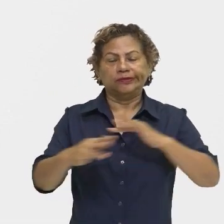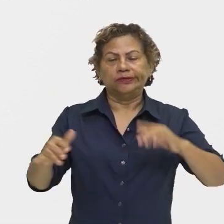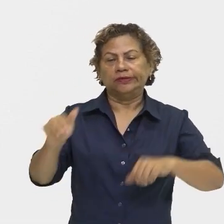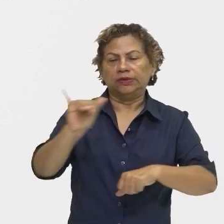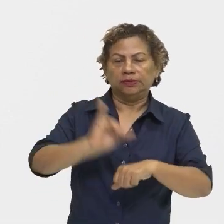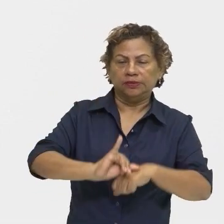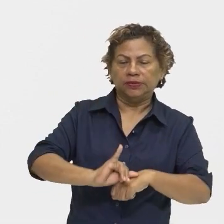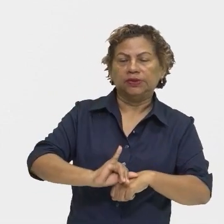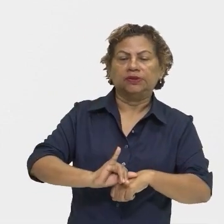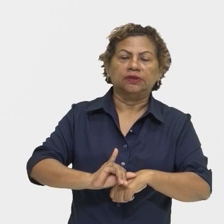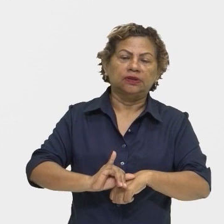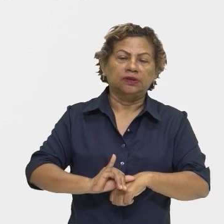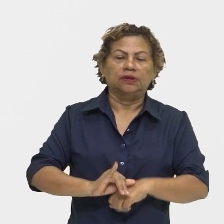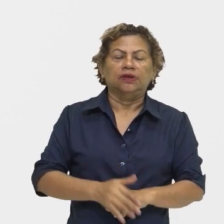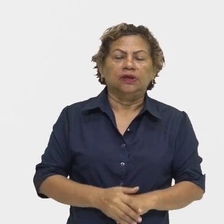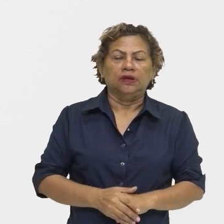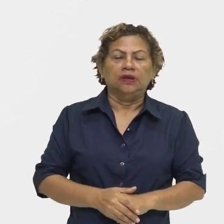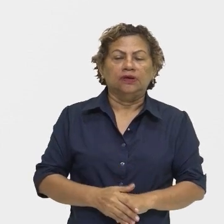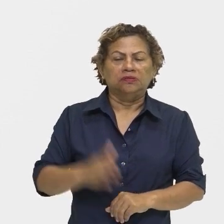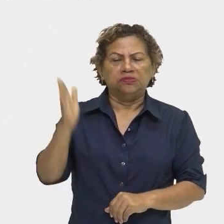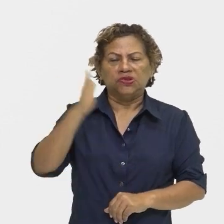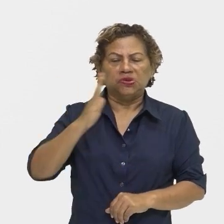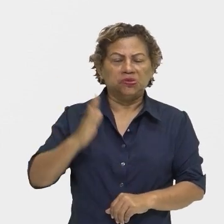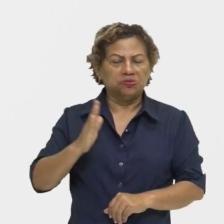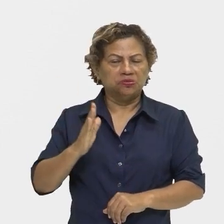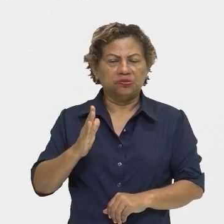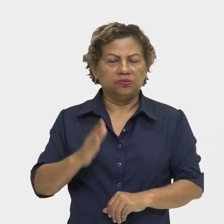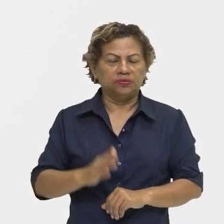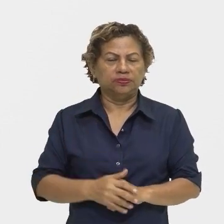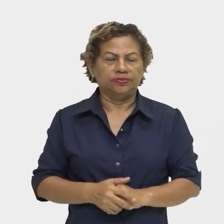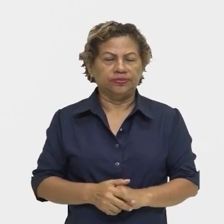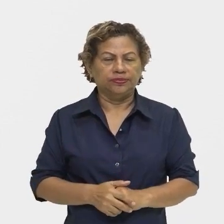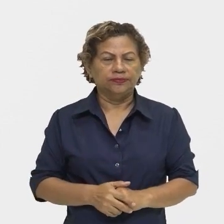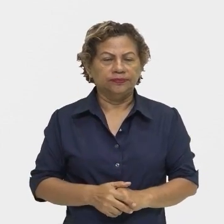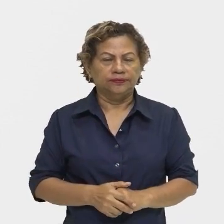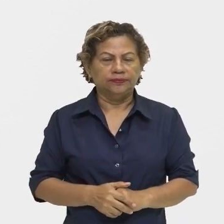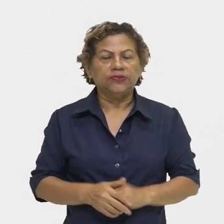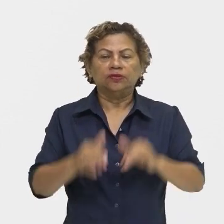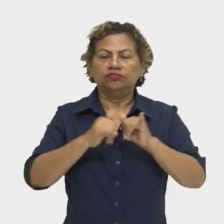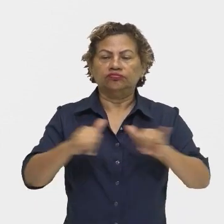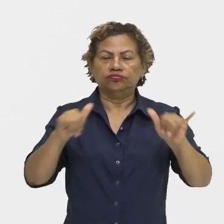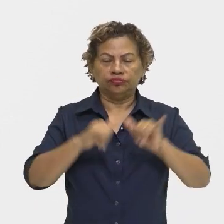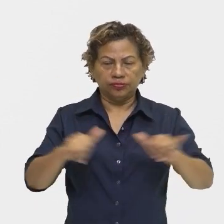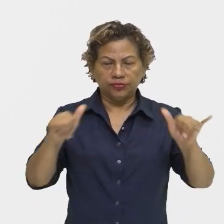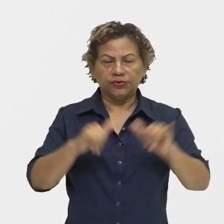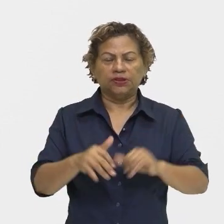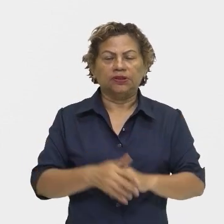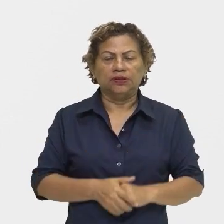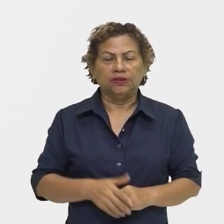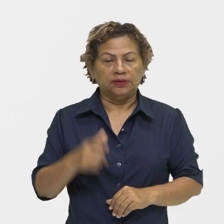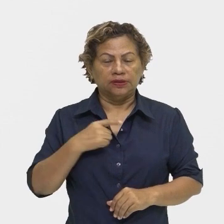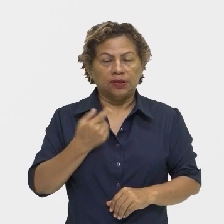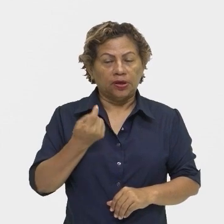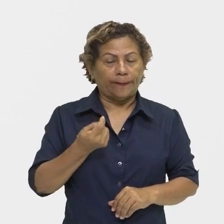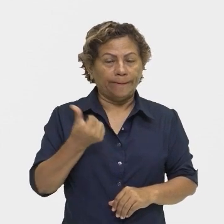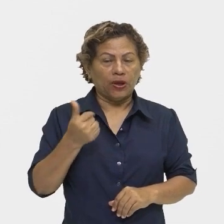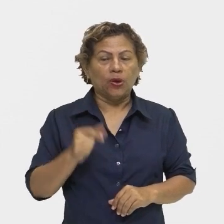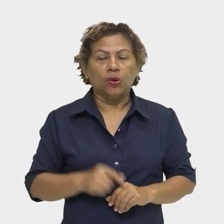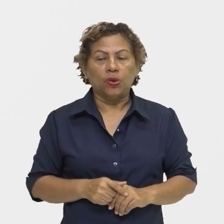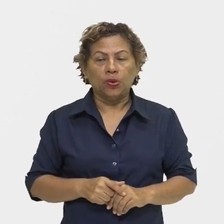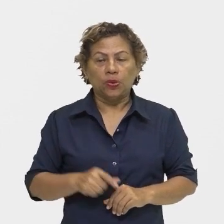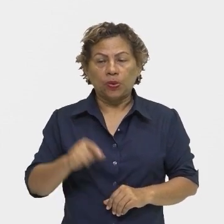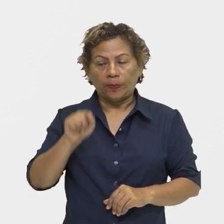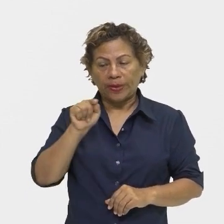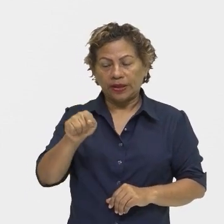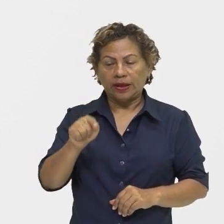né? E a notícia, ela apresenta, apresenta-se em poucos parágrafos, Ele é um texto razoavelmente